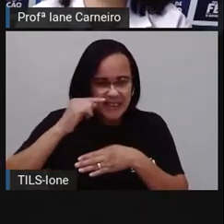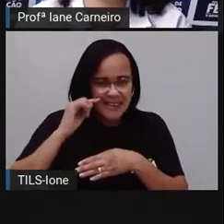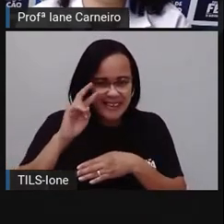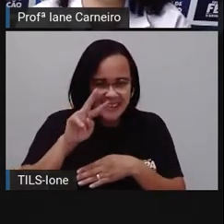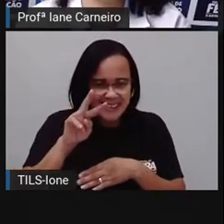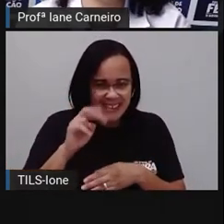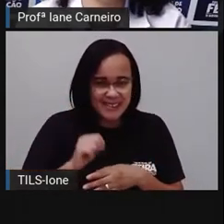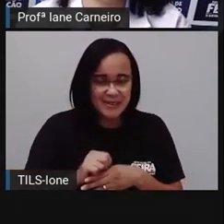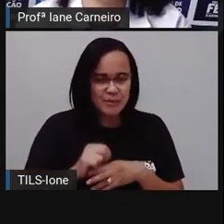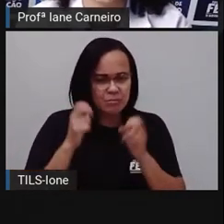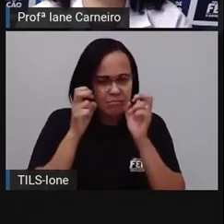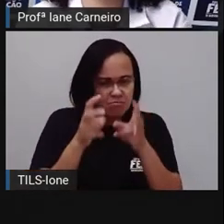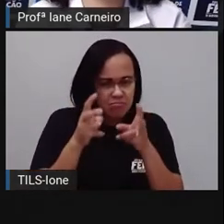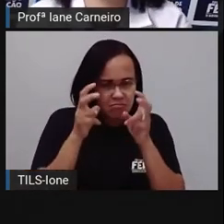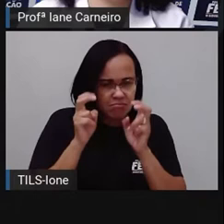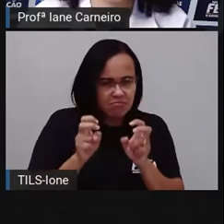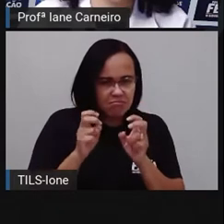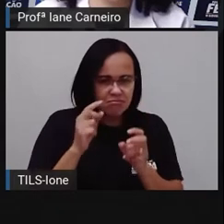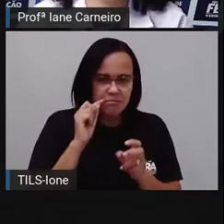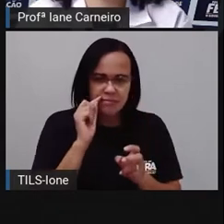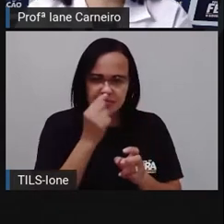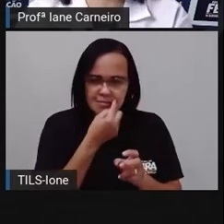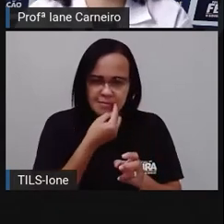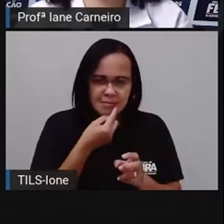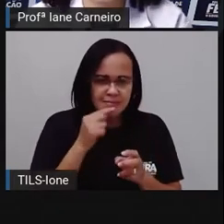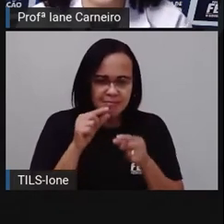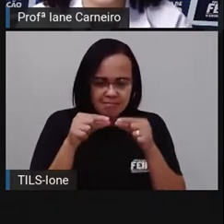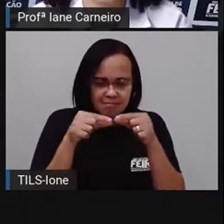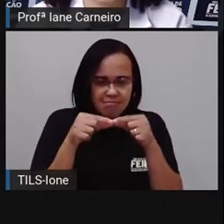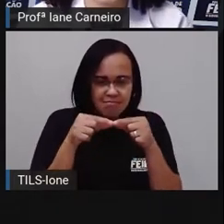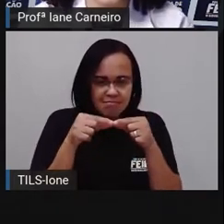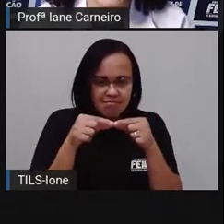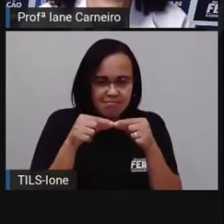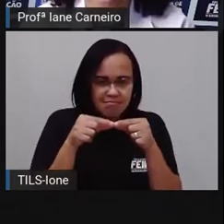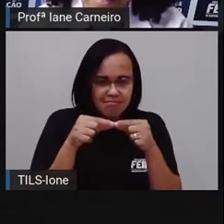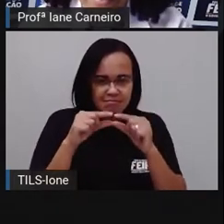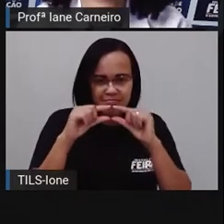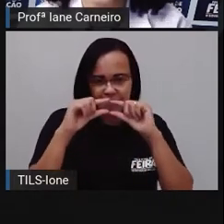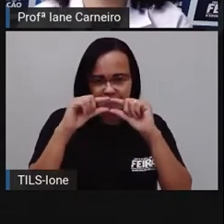Observem aí os lábios de vocês. É grande, é pequeno? Fala muito ou fala pouco?